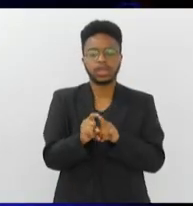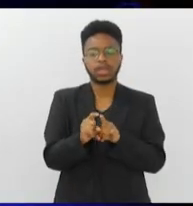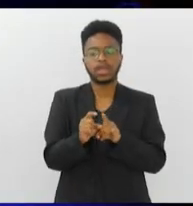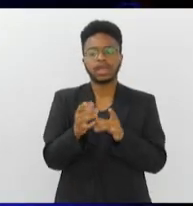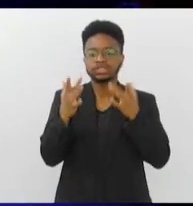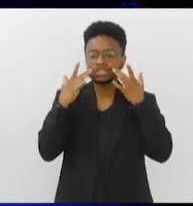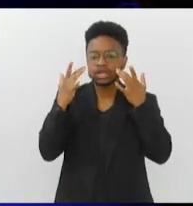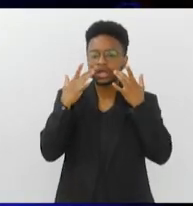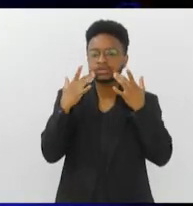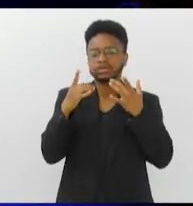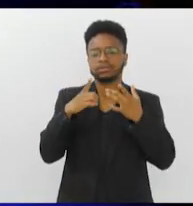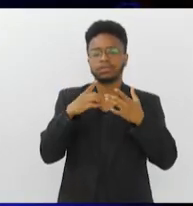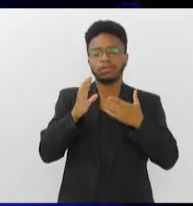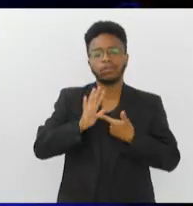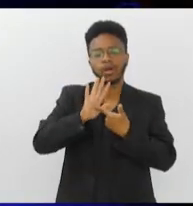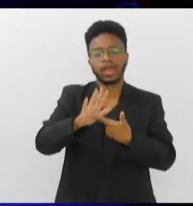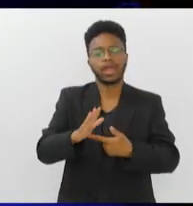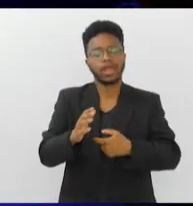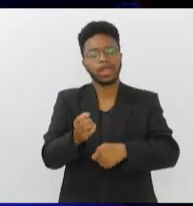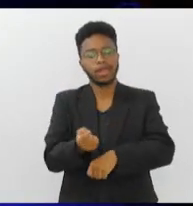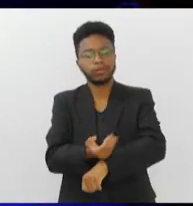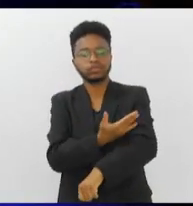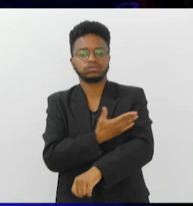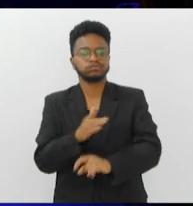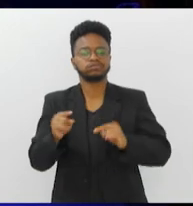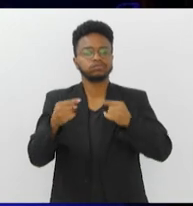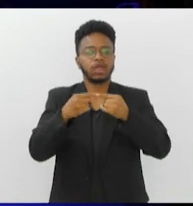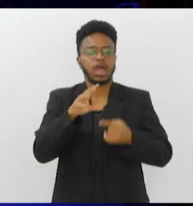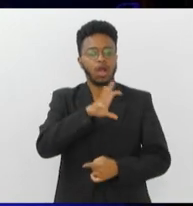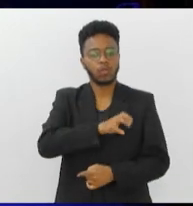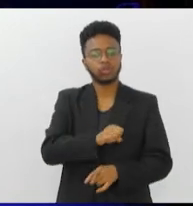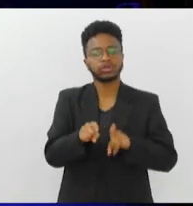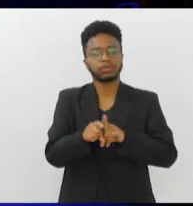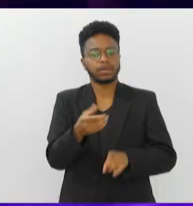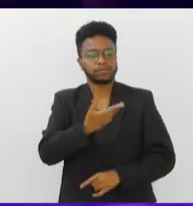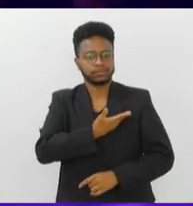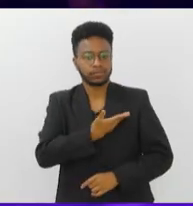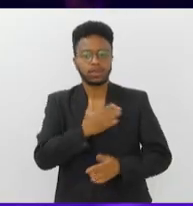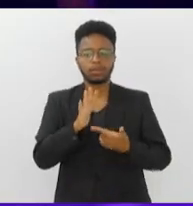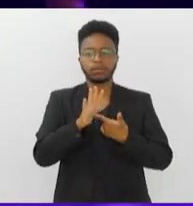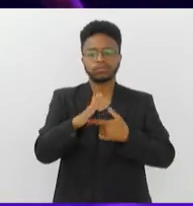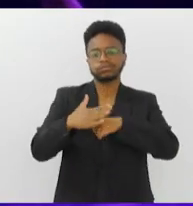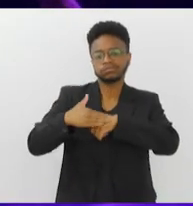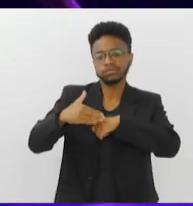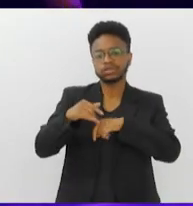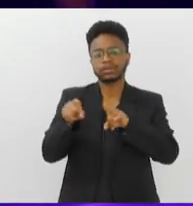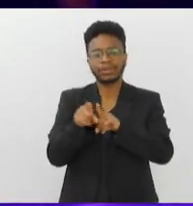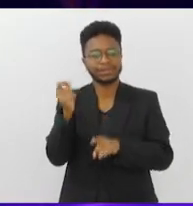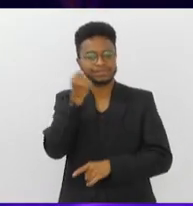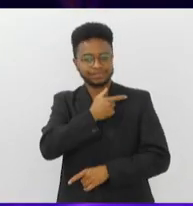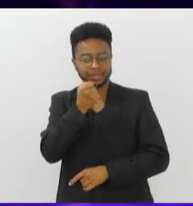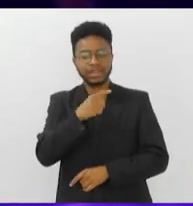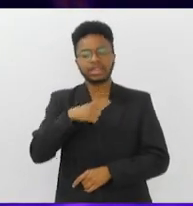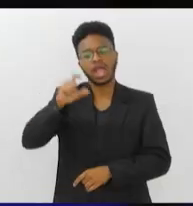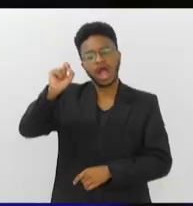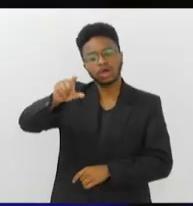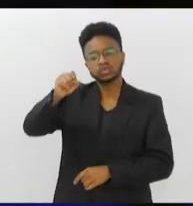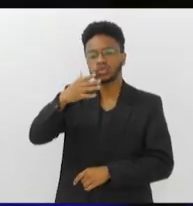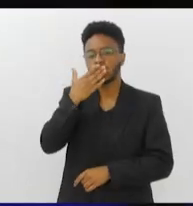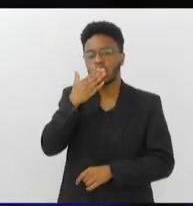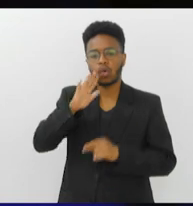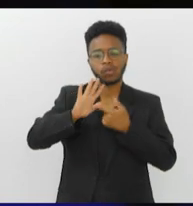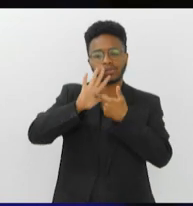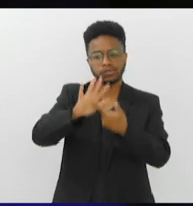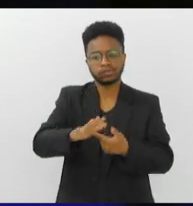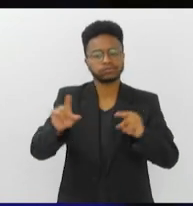explora emoções que vão de amor à amizade, passando por momentos de ternura e humor, com figurinos onde o azul predomina, bem de